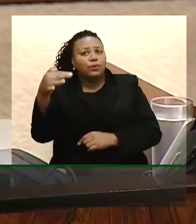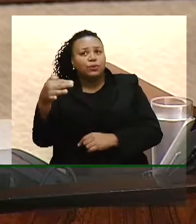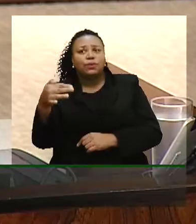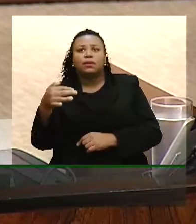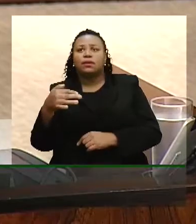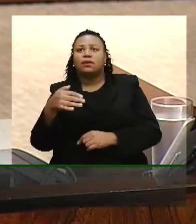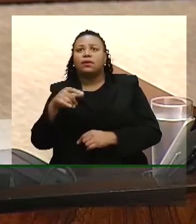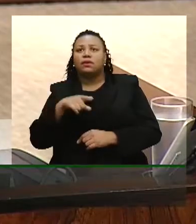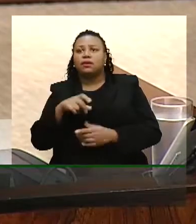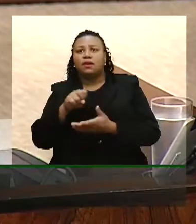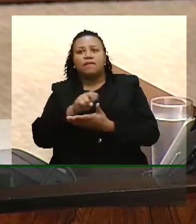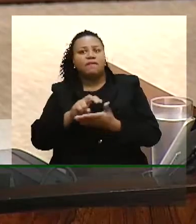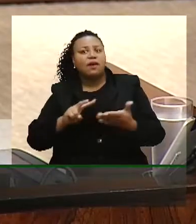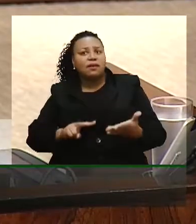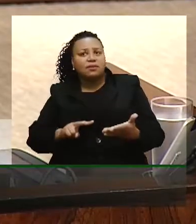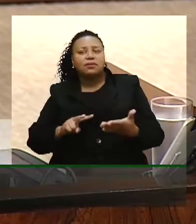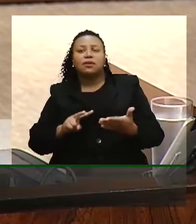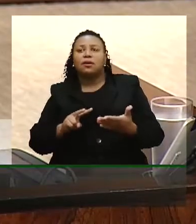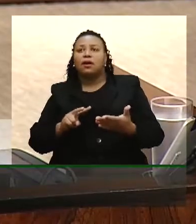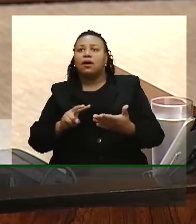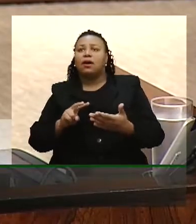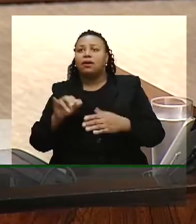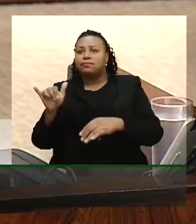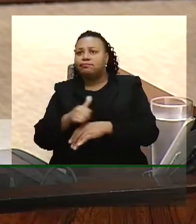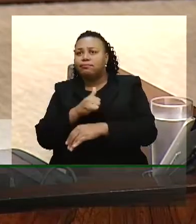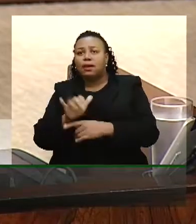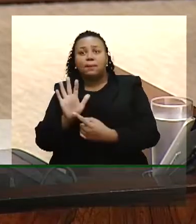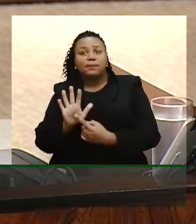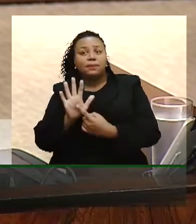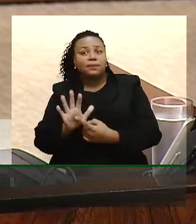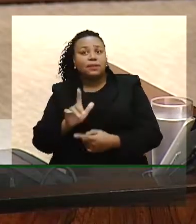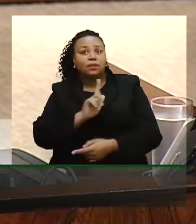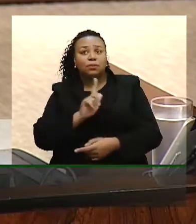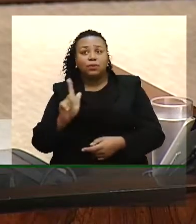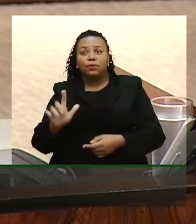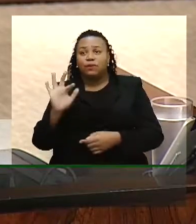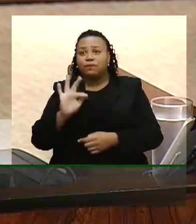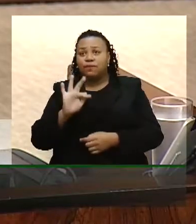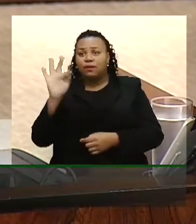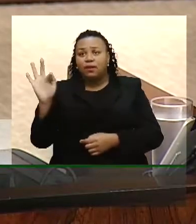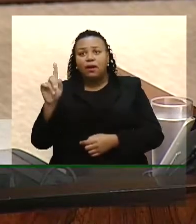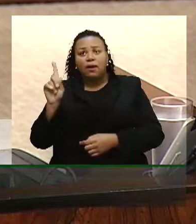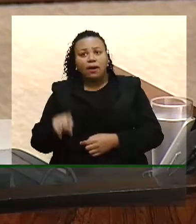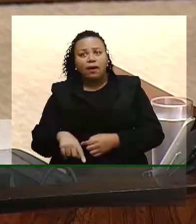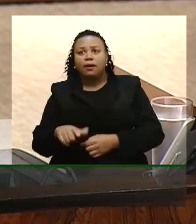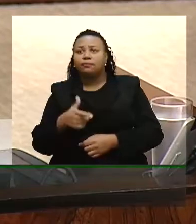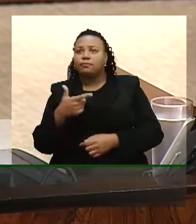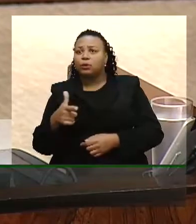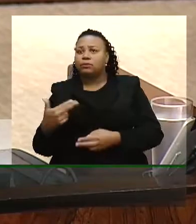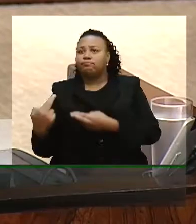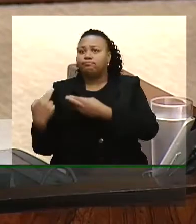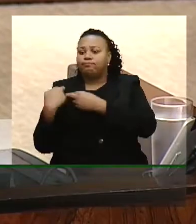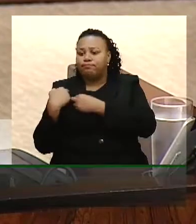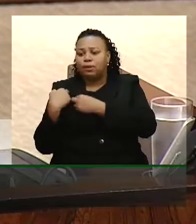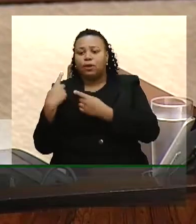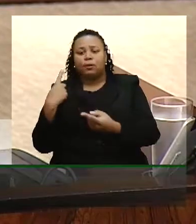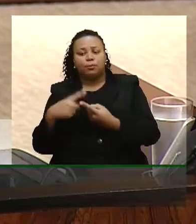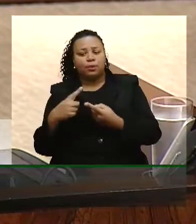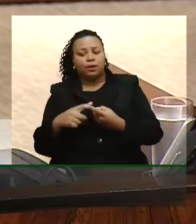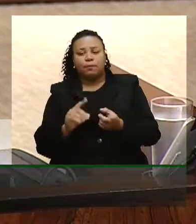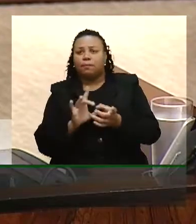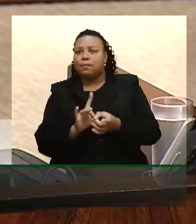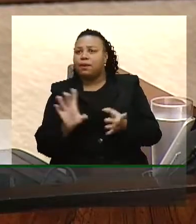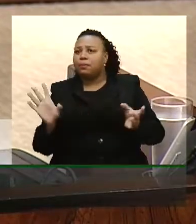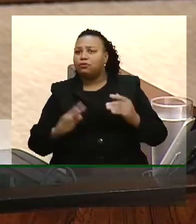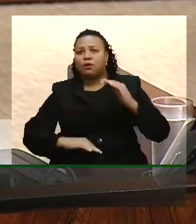nossa avaliação, as medidas apresentadas pelo governo federal são irresponsáveis, pois permitem